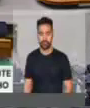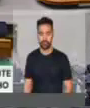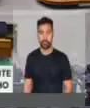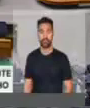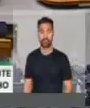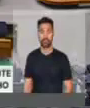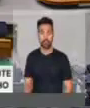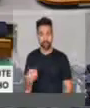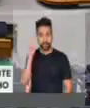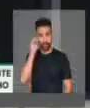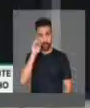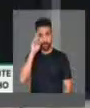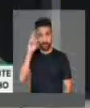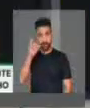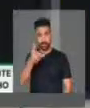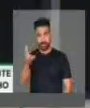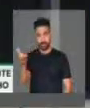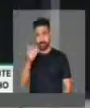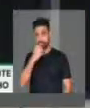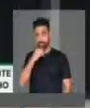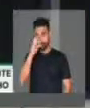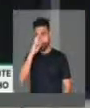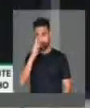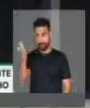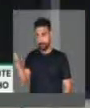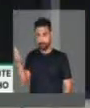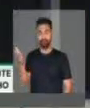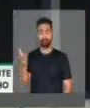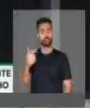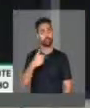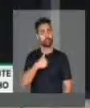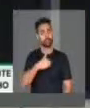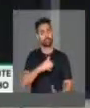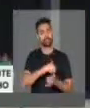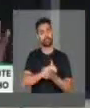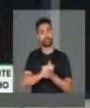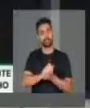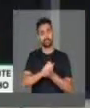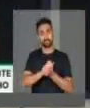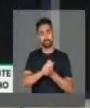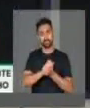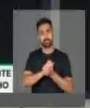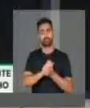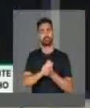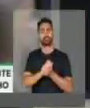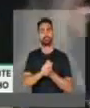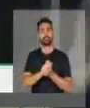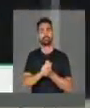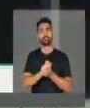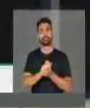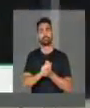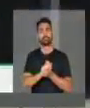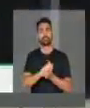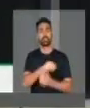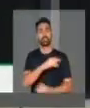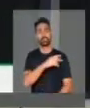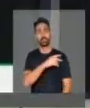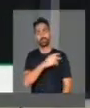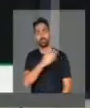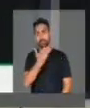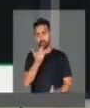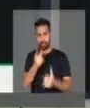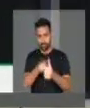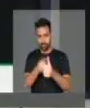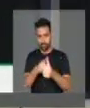Senhoras e senhores, quero cumprimentar em nome do presidente da mesa,